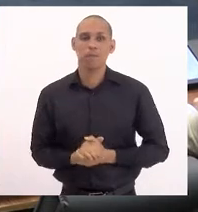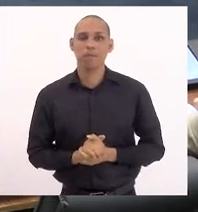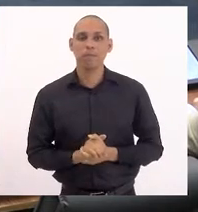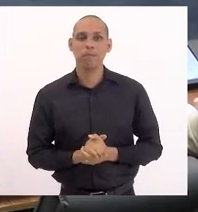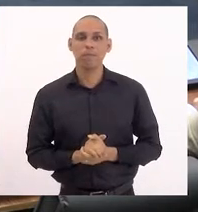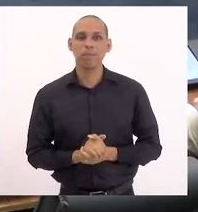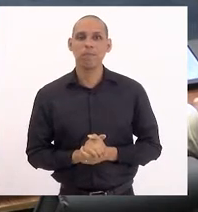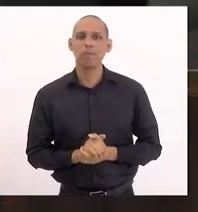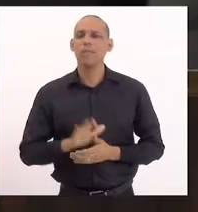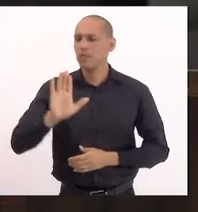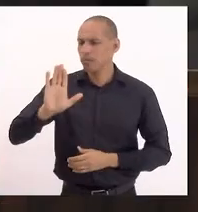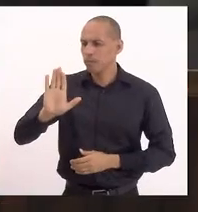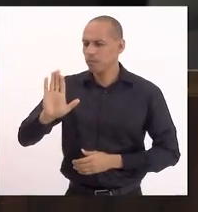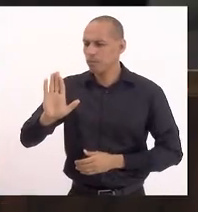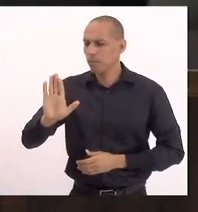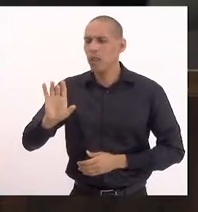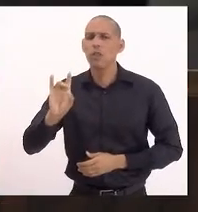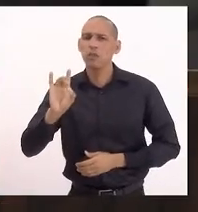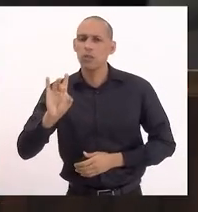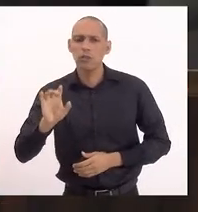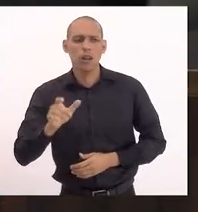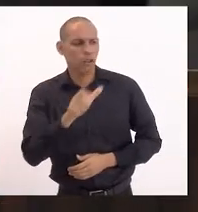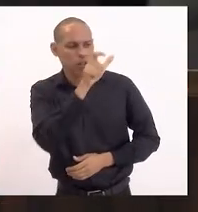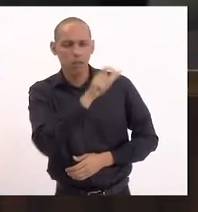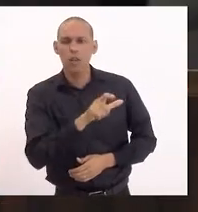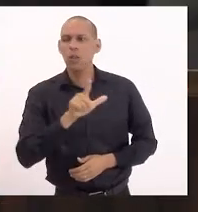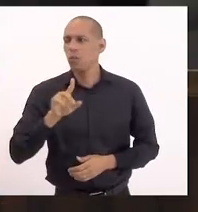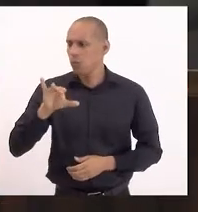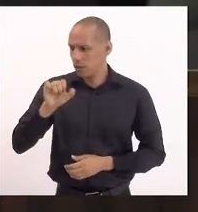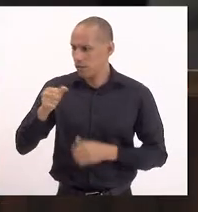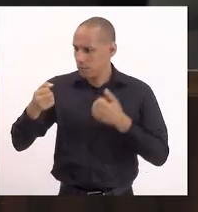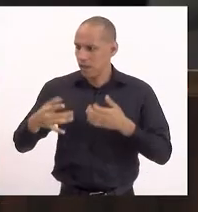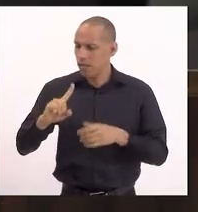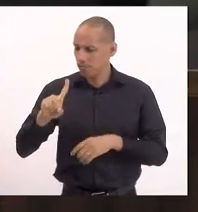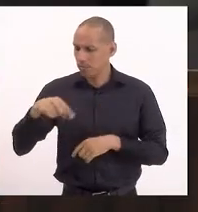Samuel, um instante só, deixa o parecer do Luiz e aí volto com o Samuel.